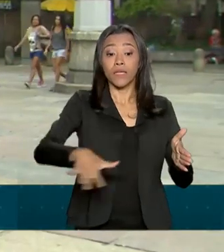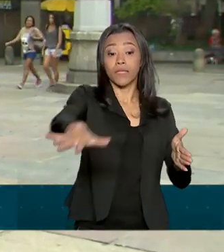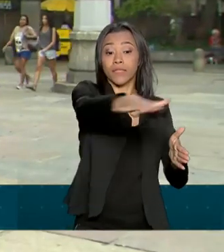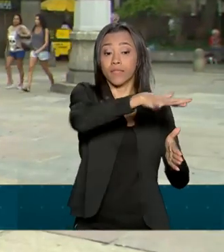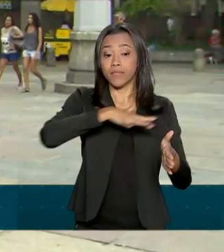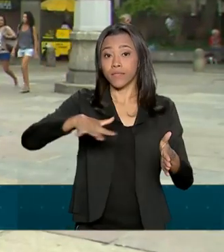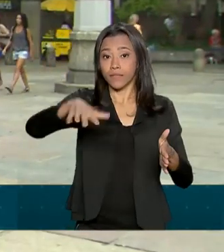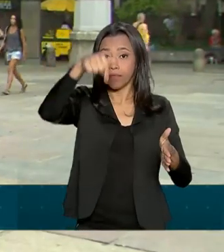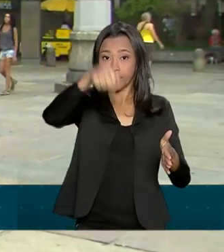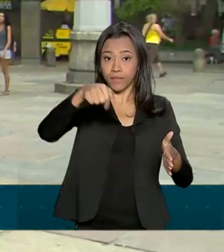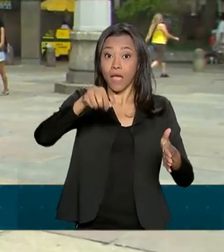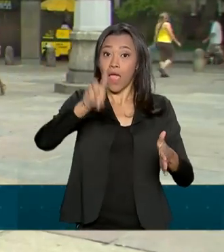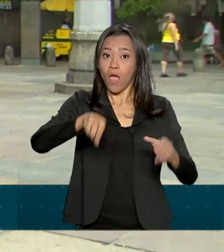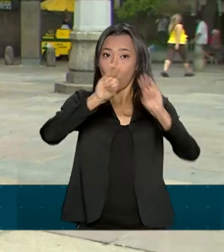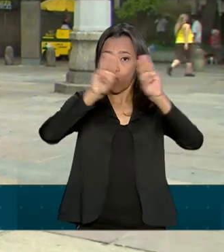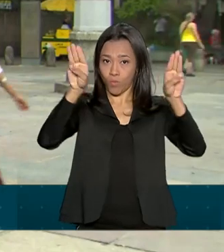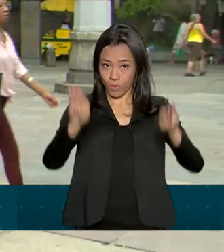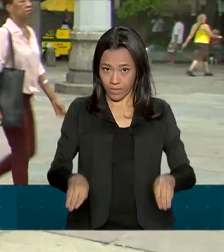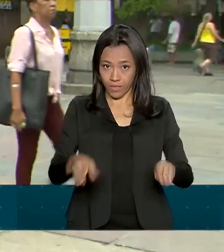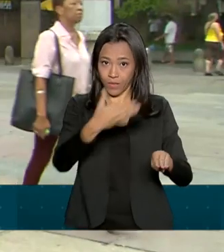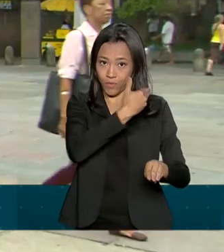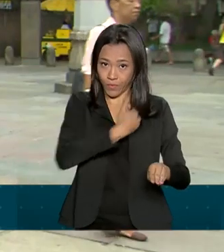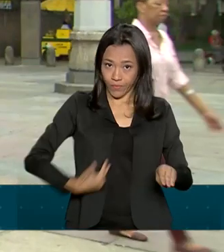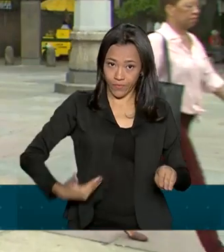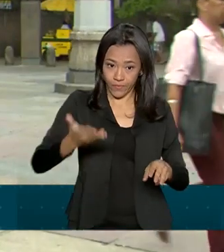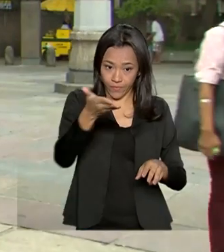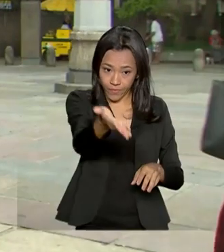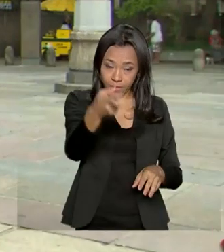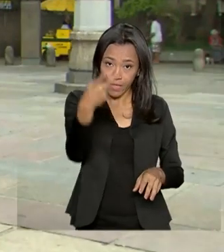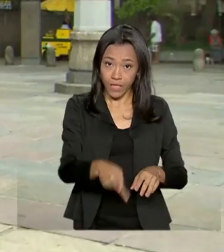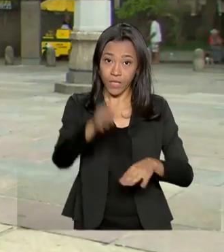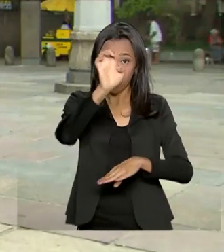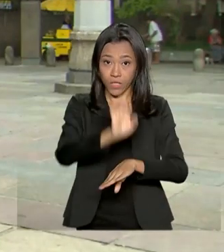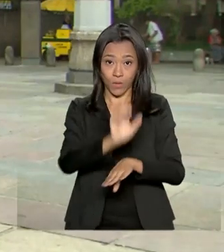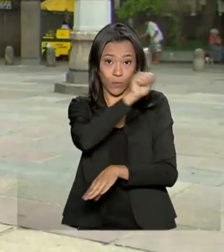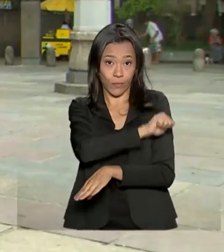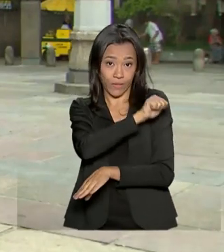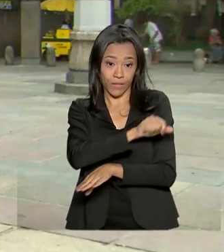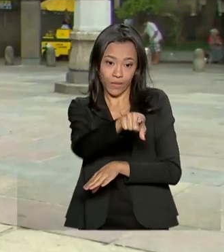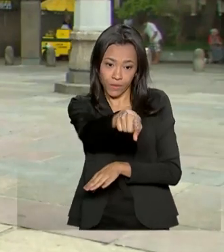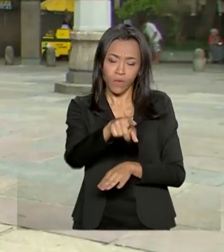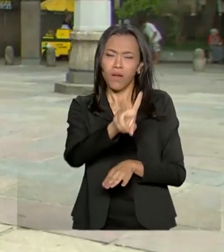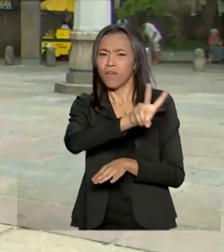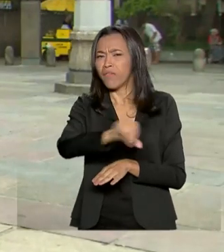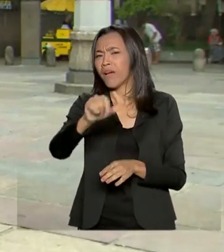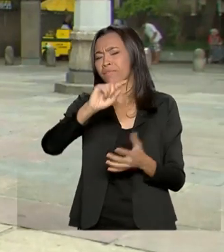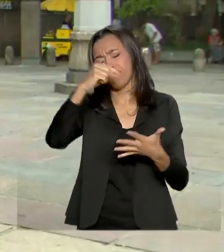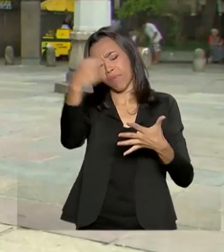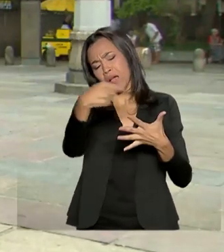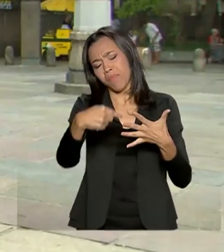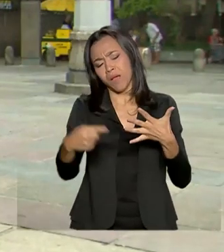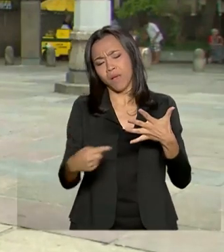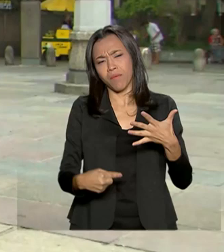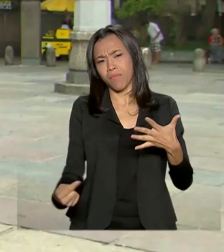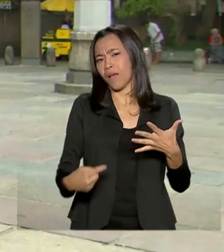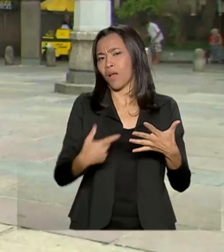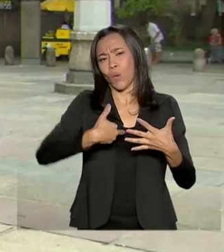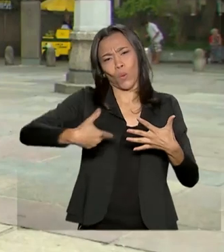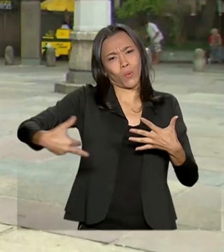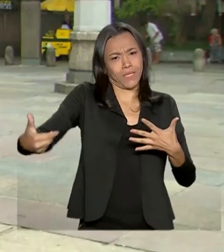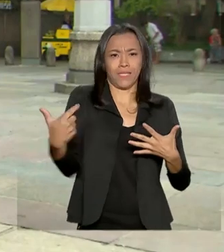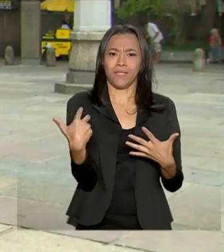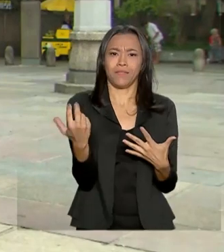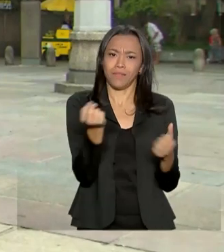funciona o Museu da República, fica no Catete, na Zona Sul do Rio, e onde vai acontecer várias atividades da Semana de